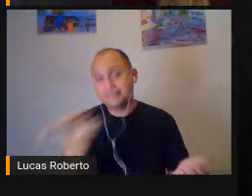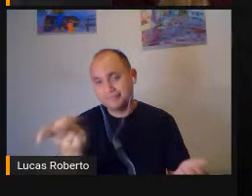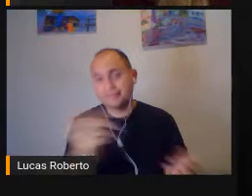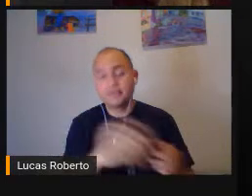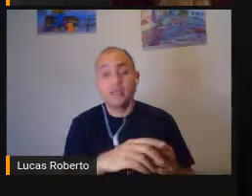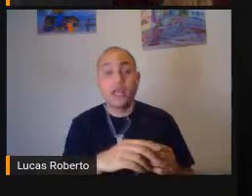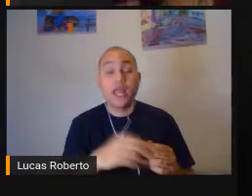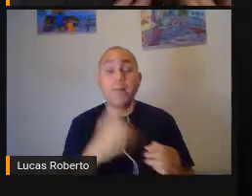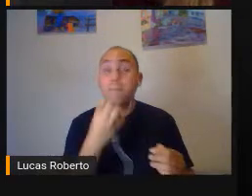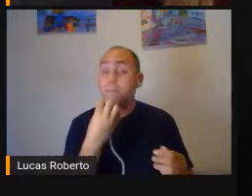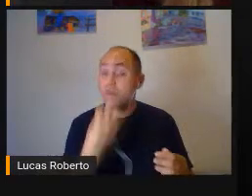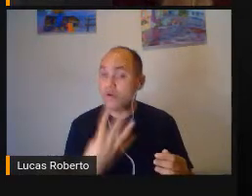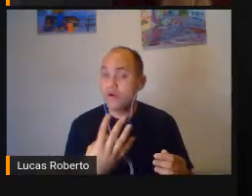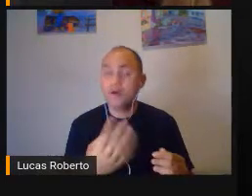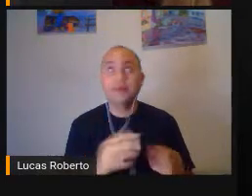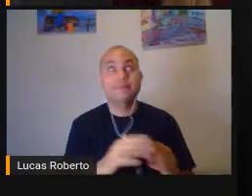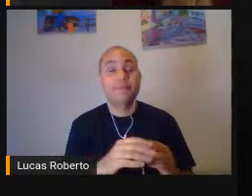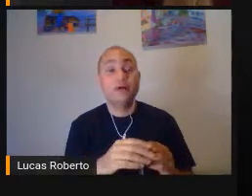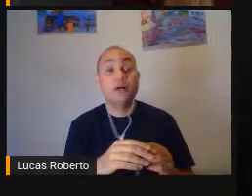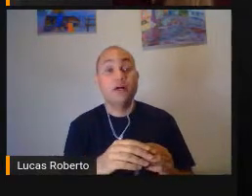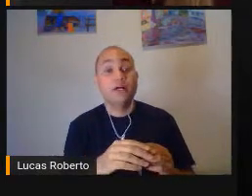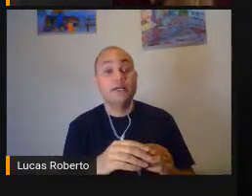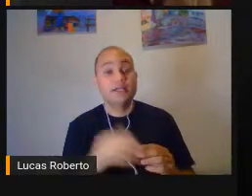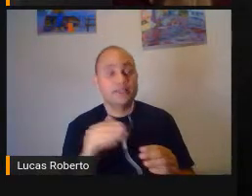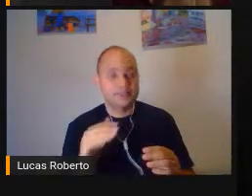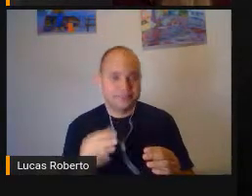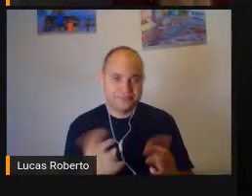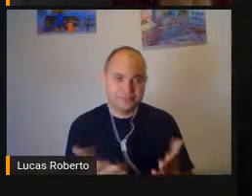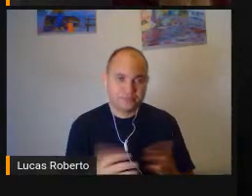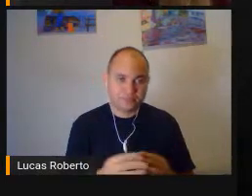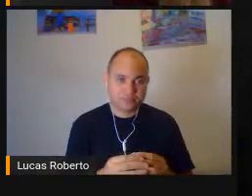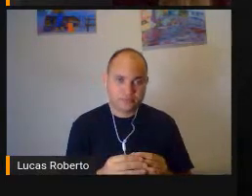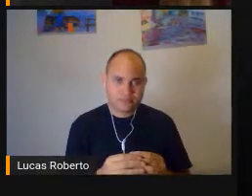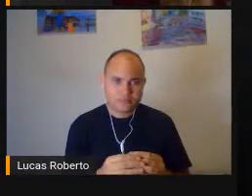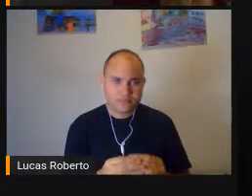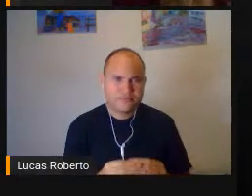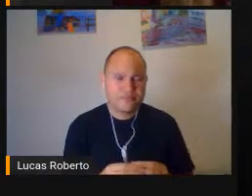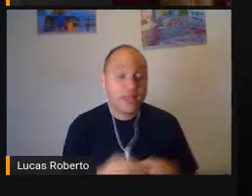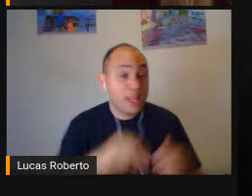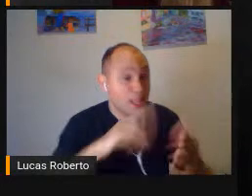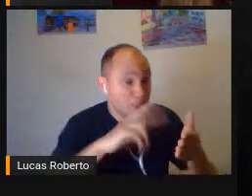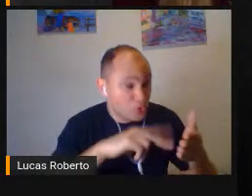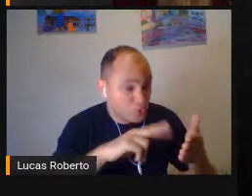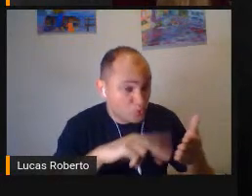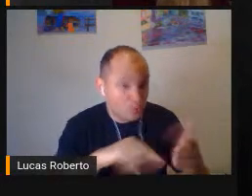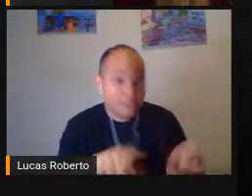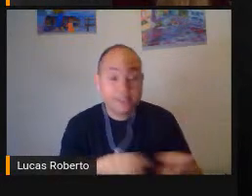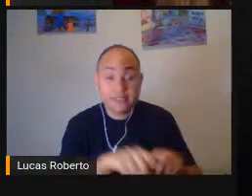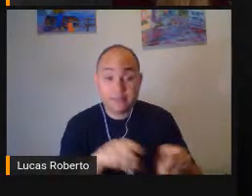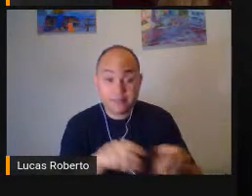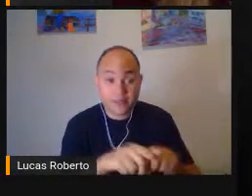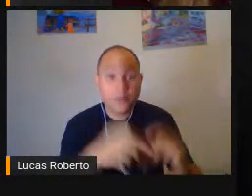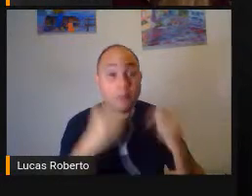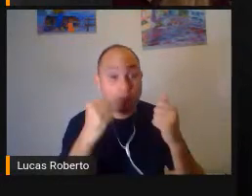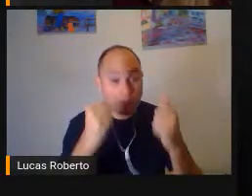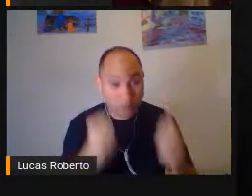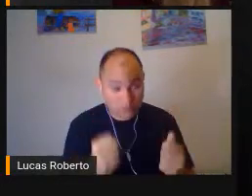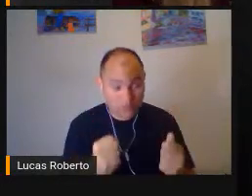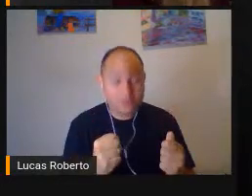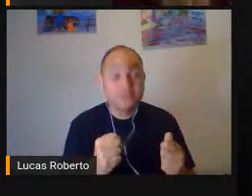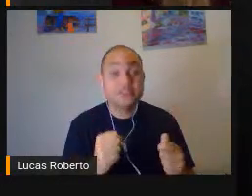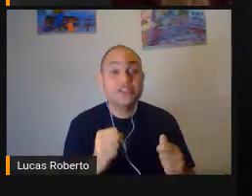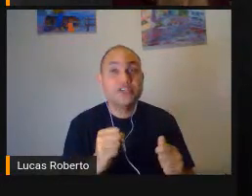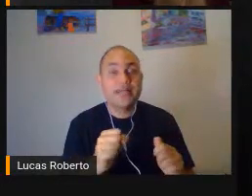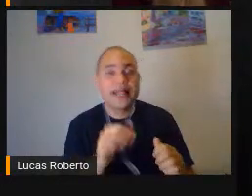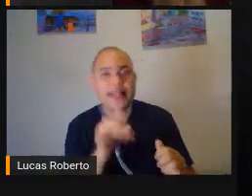Com a reglete Às vezes até Por questões moturas A leitura também Pode ser feita Por meio de software E leitores de tela Então